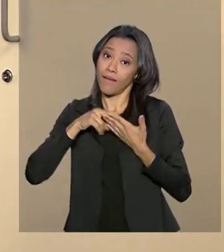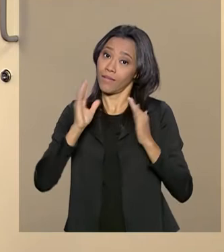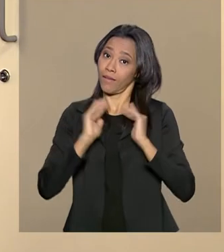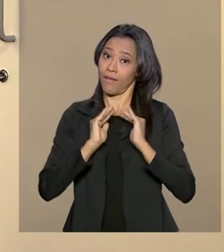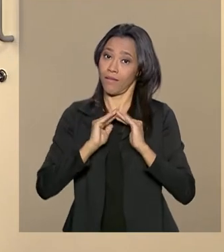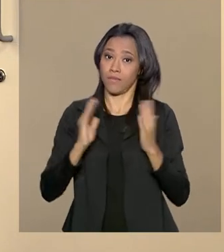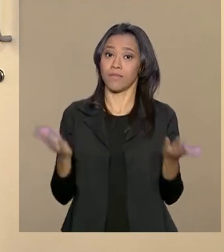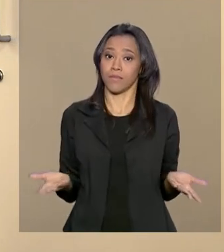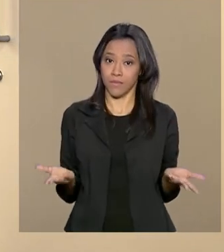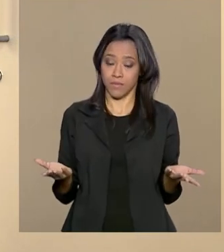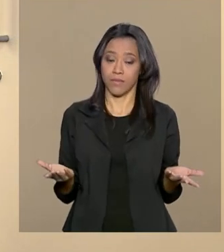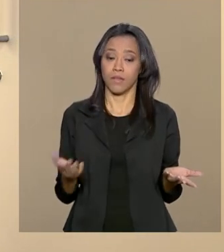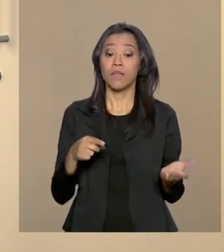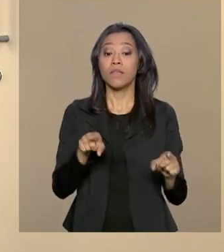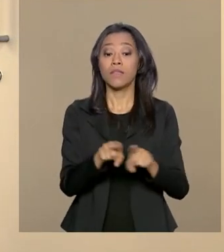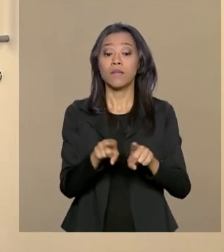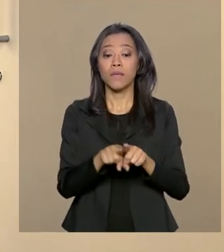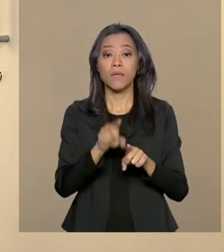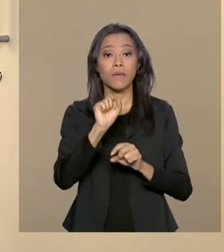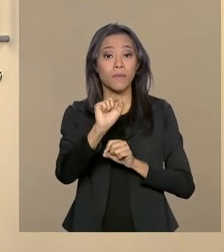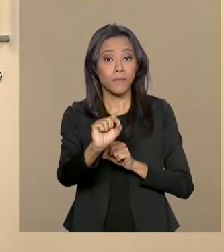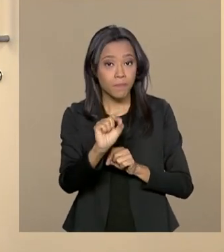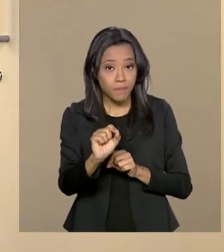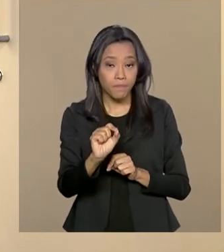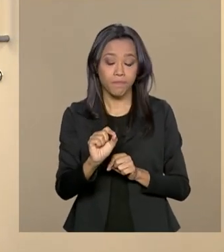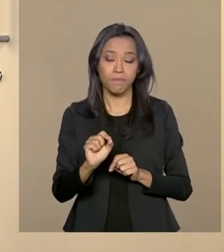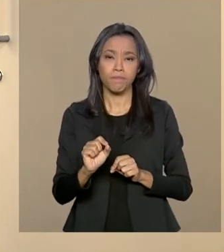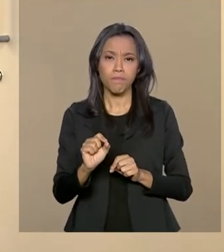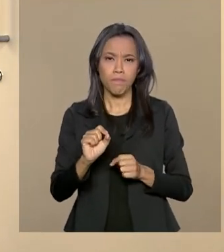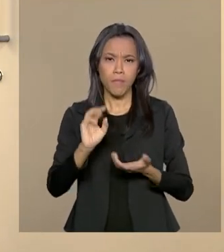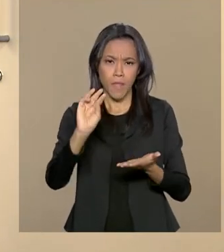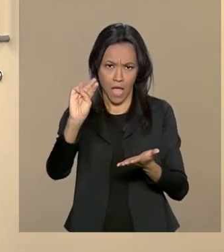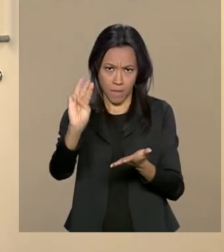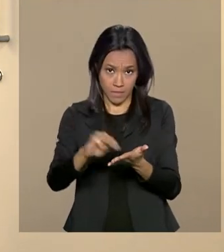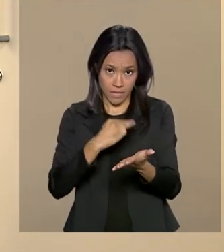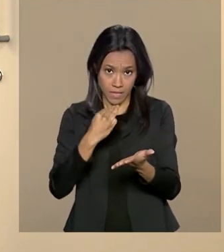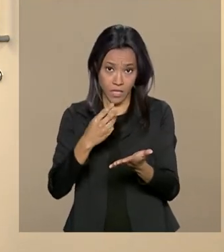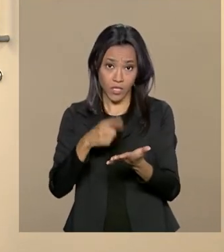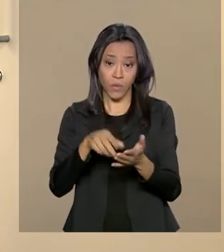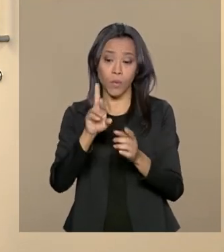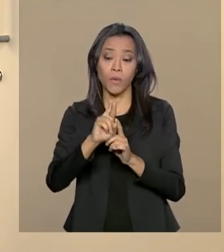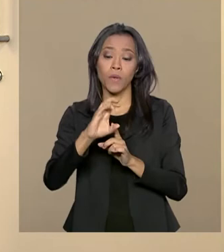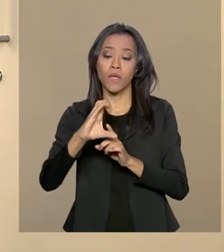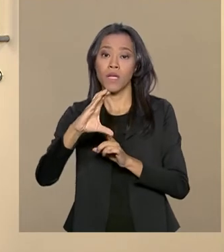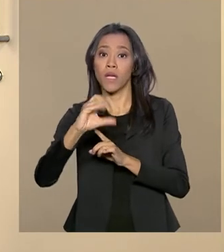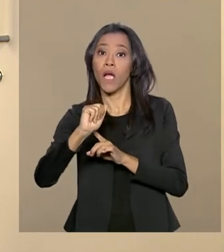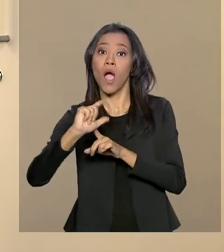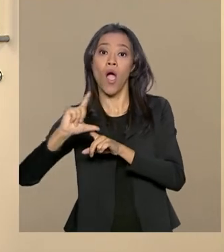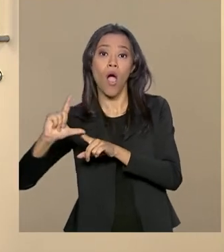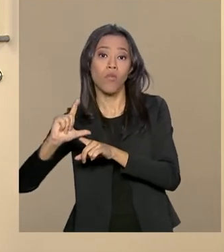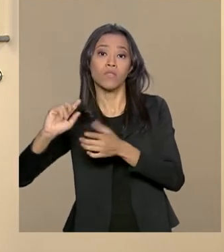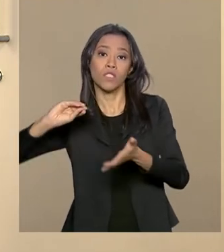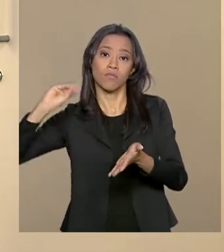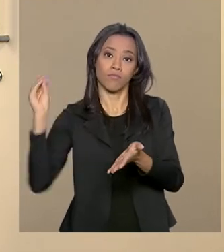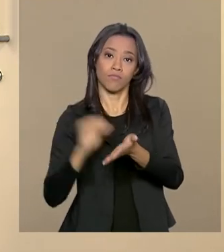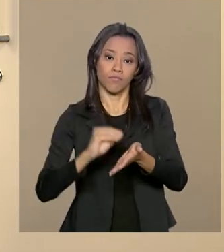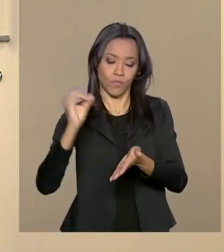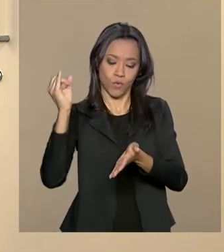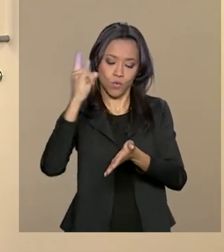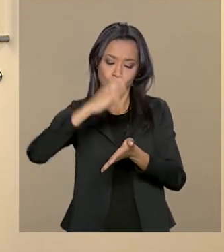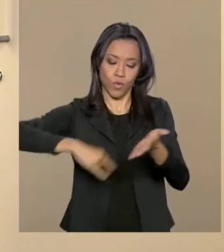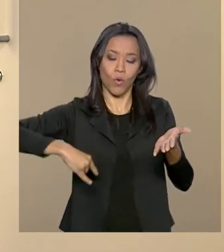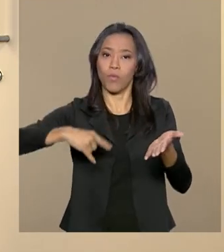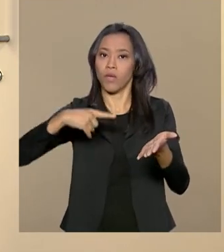além disso, o Denatra também prevê que a mensagem do recall seja gravada direto no documento do veículo. Então, o documento do veículo,